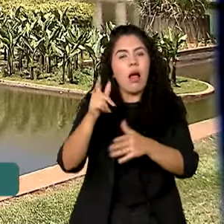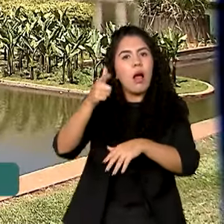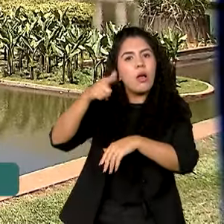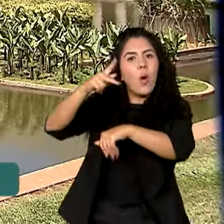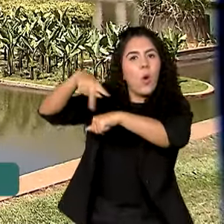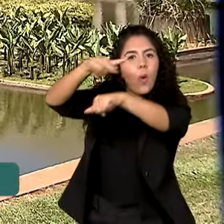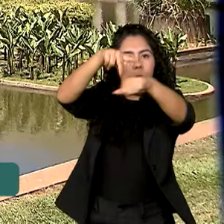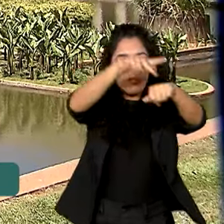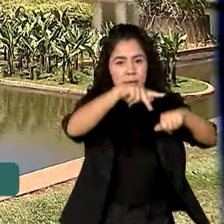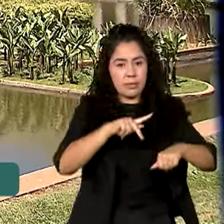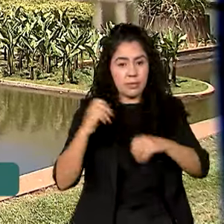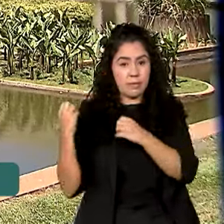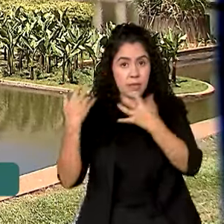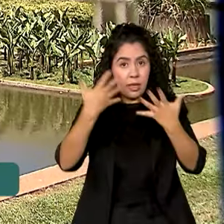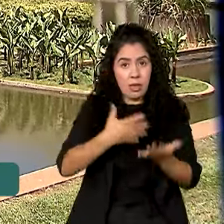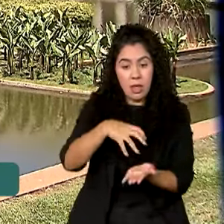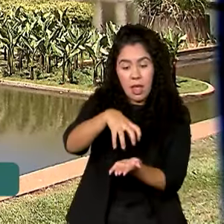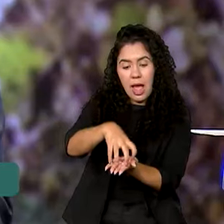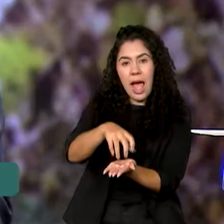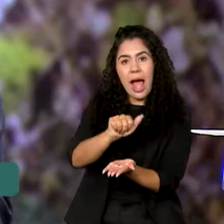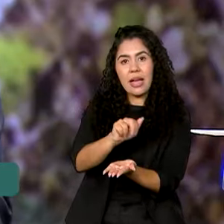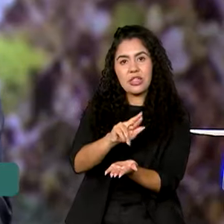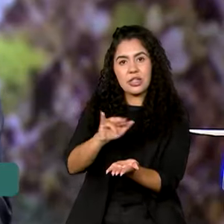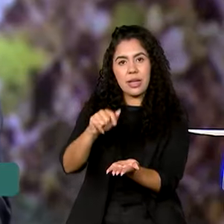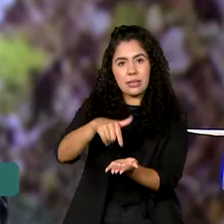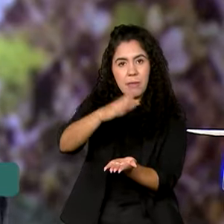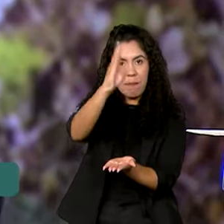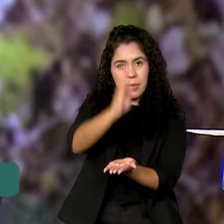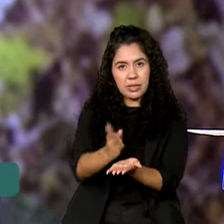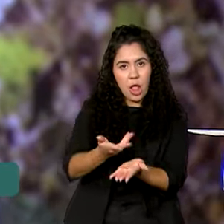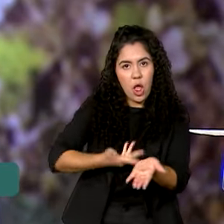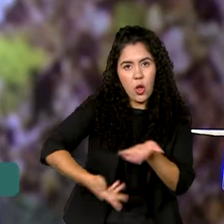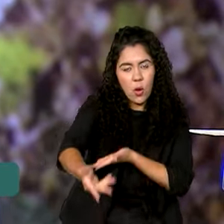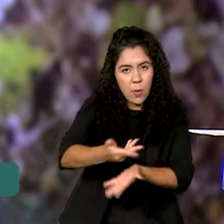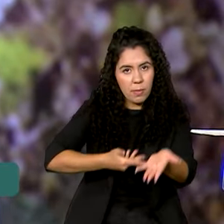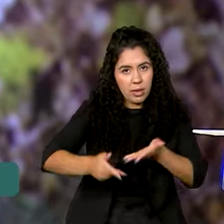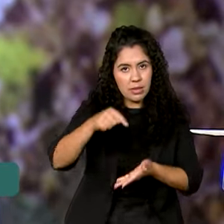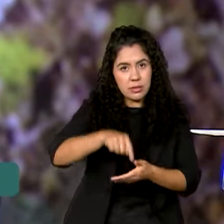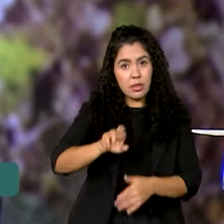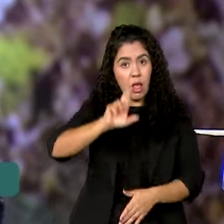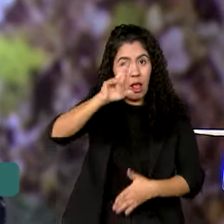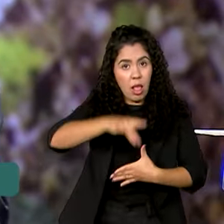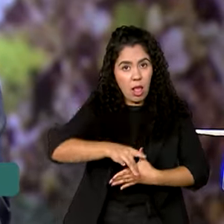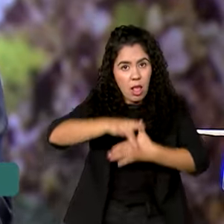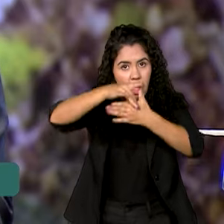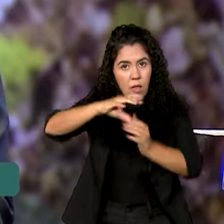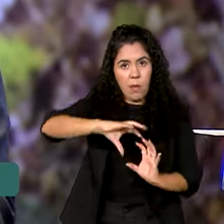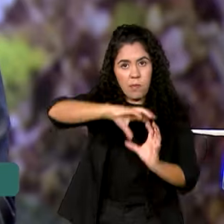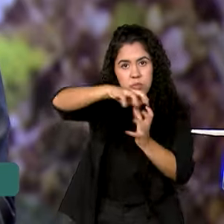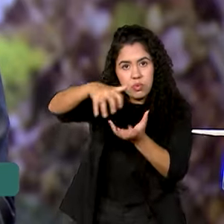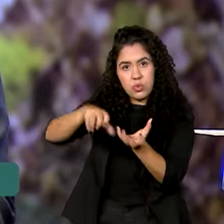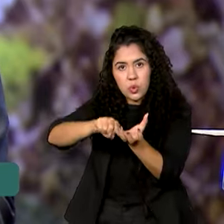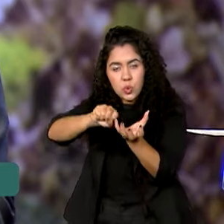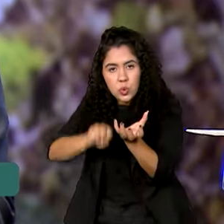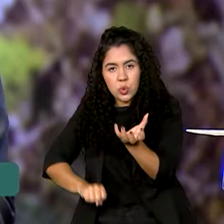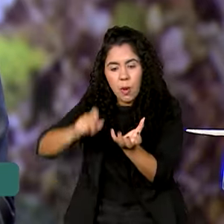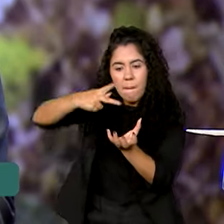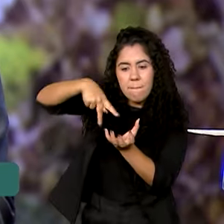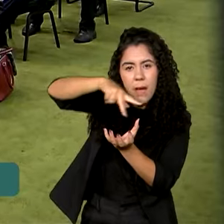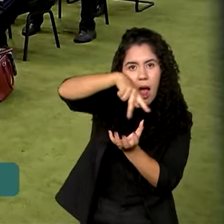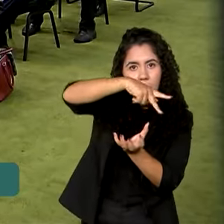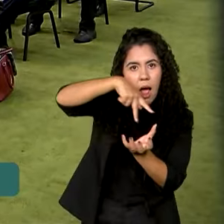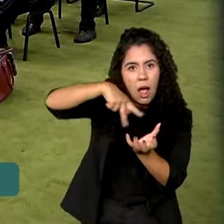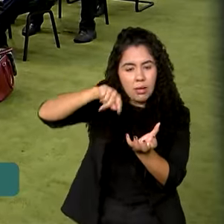Agência Brasileira de Cooperação, que coordena a Cooperação Sul-Sul, a colaboração entre os